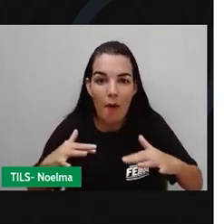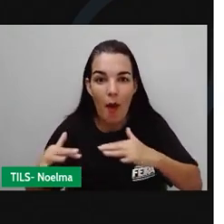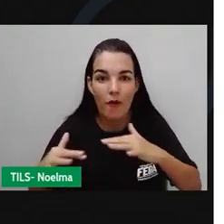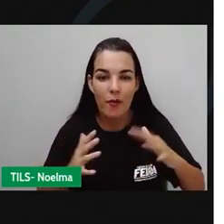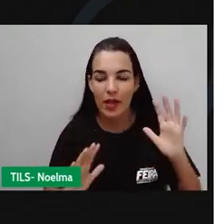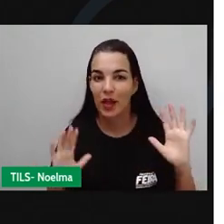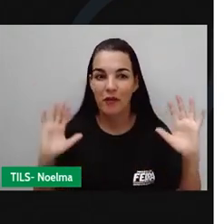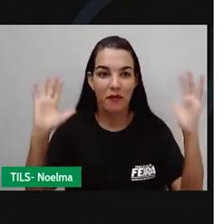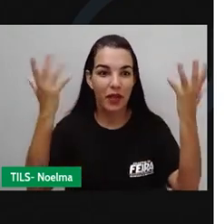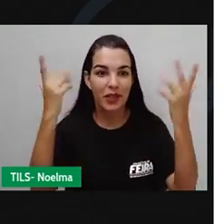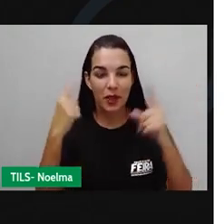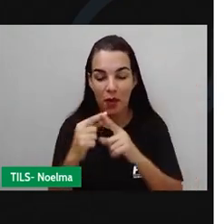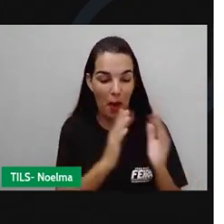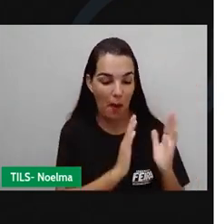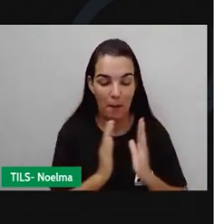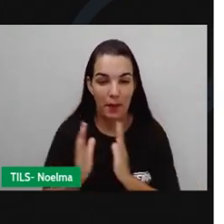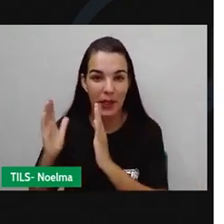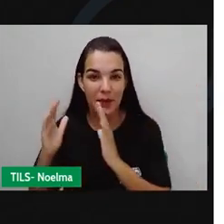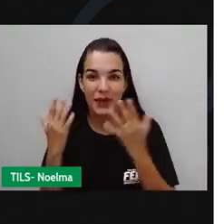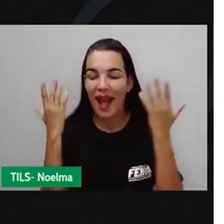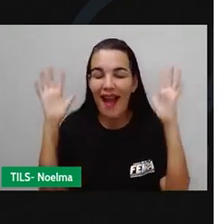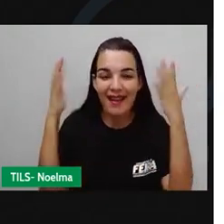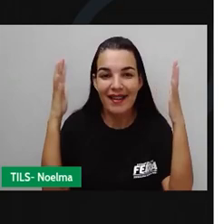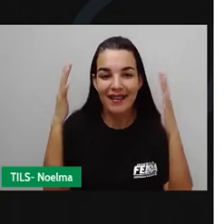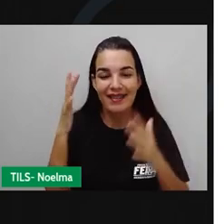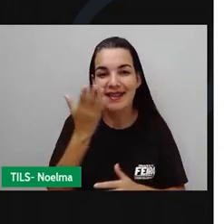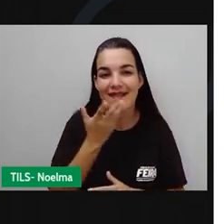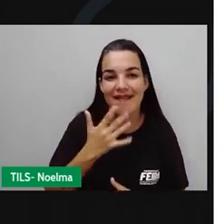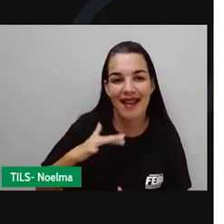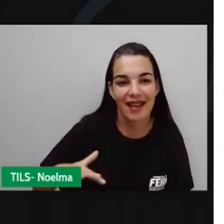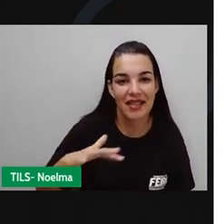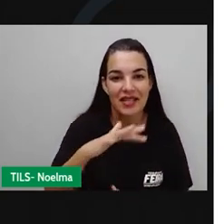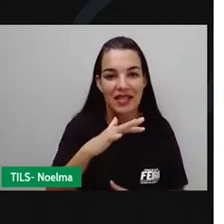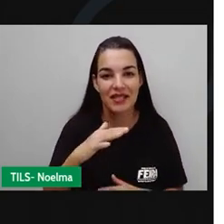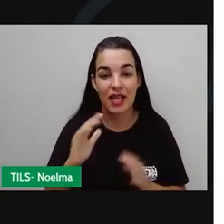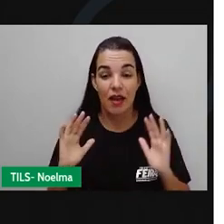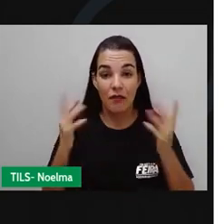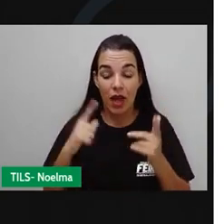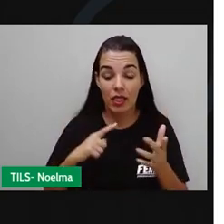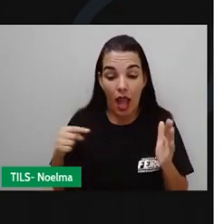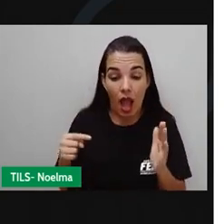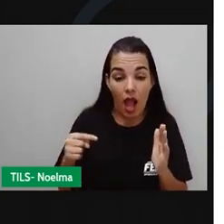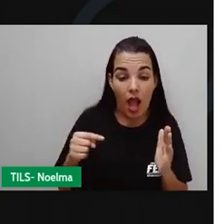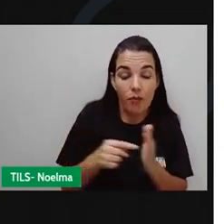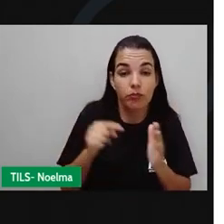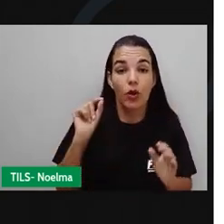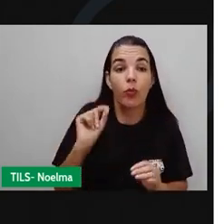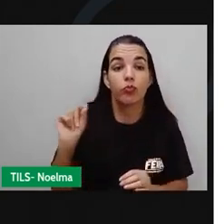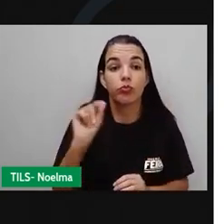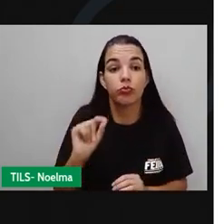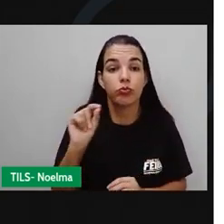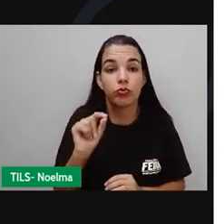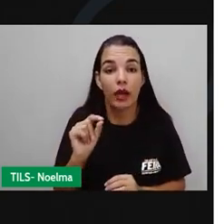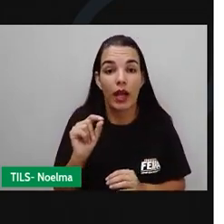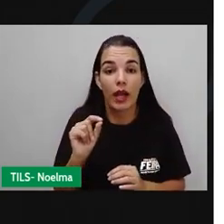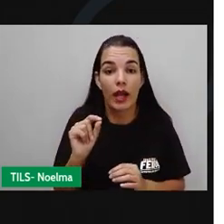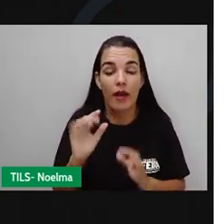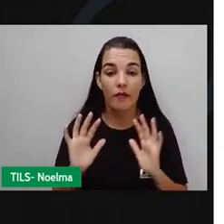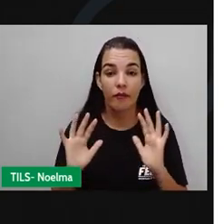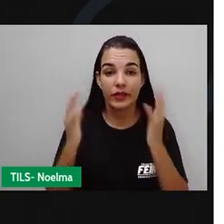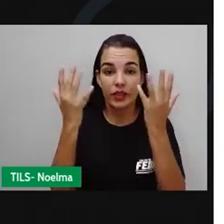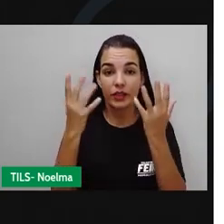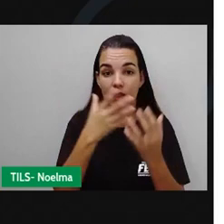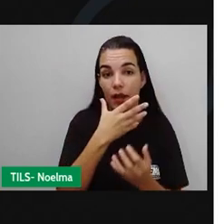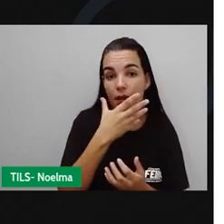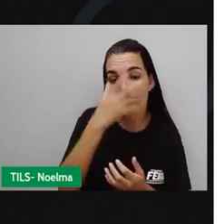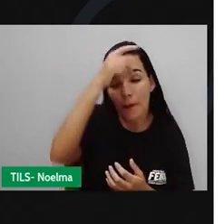acontecem neste período para a alegria da criançada. As festas têm como objetivo louvar três santos juninos, Santo